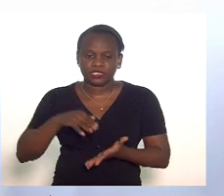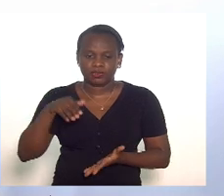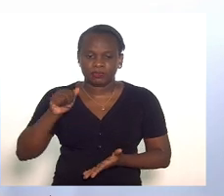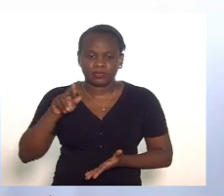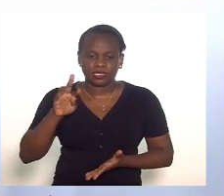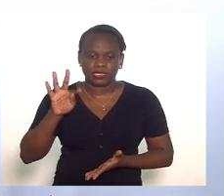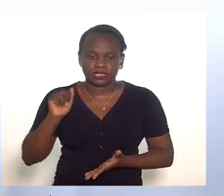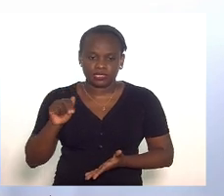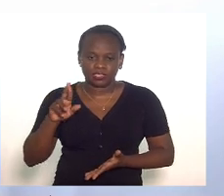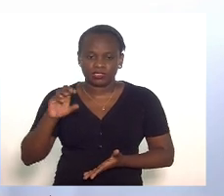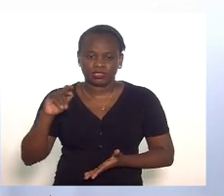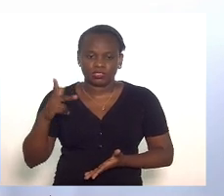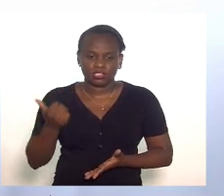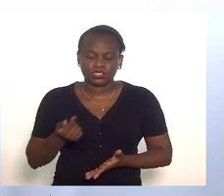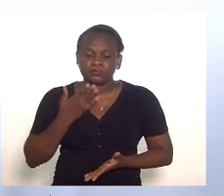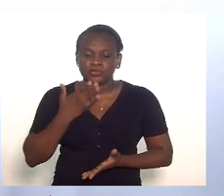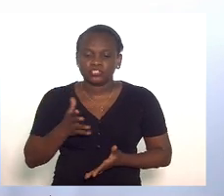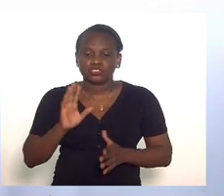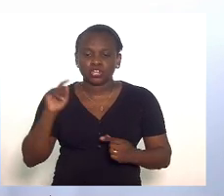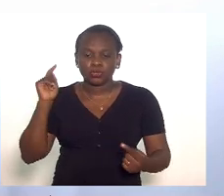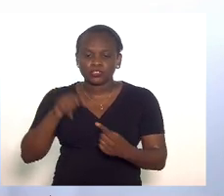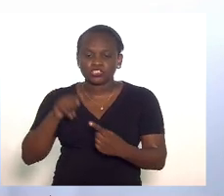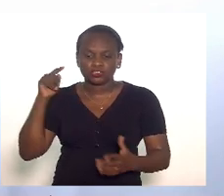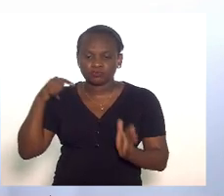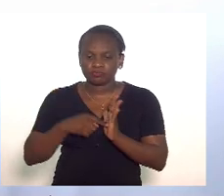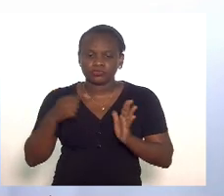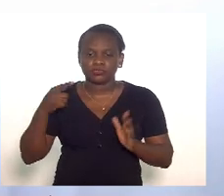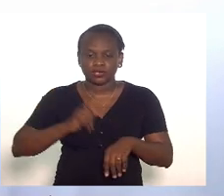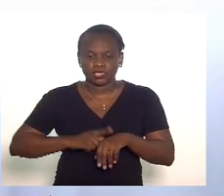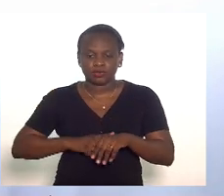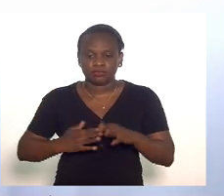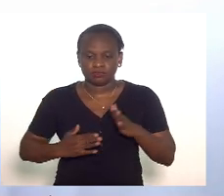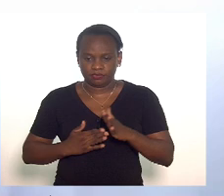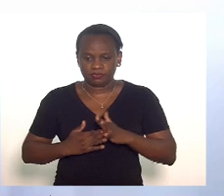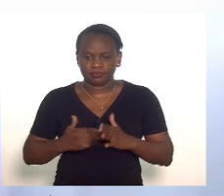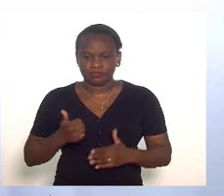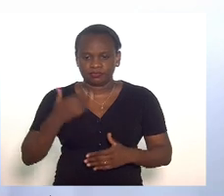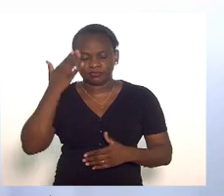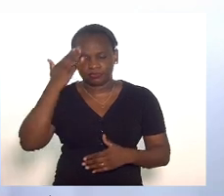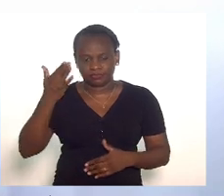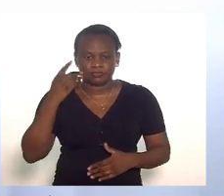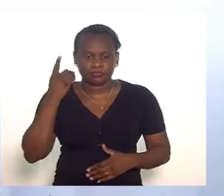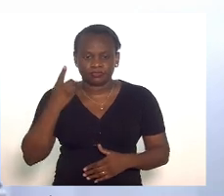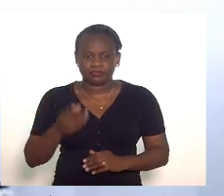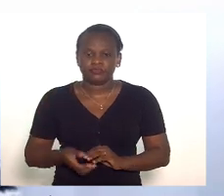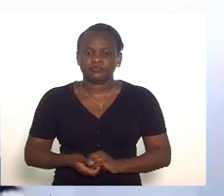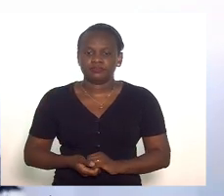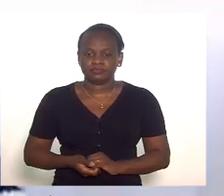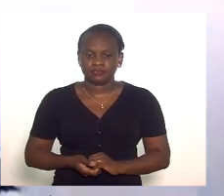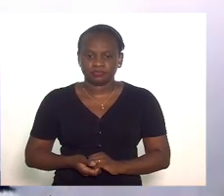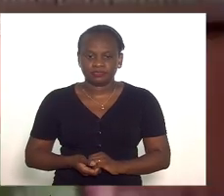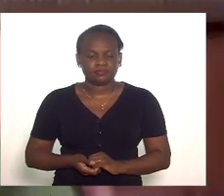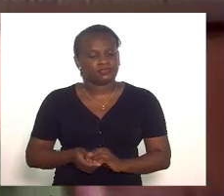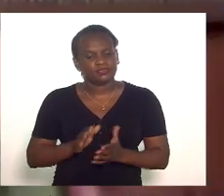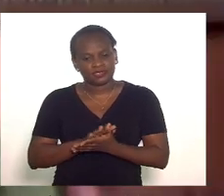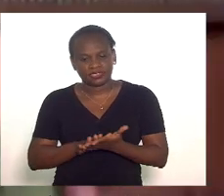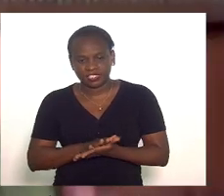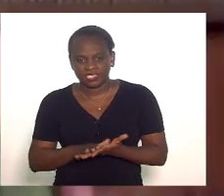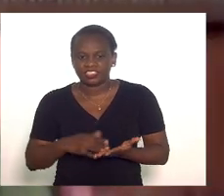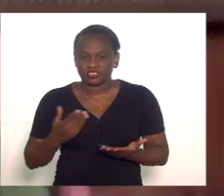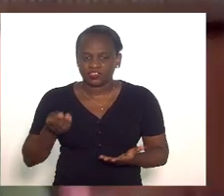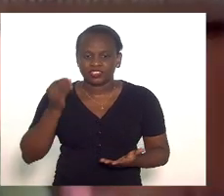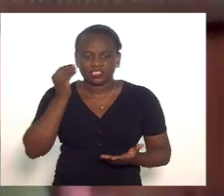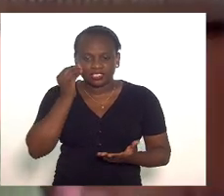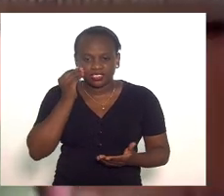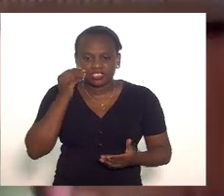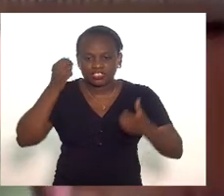pedindo apenas para sermos objetivos dentro do prazo determinado obrigada deputada Mônica não por nada vou tentar ser